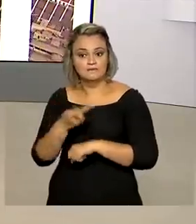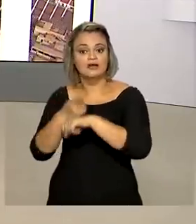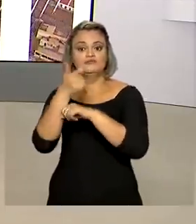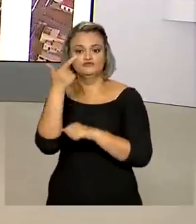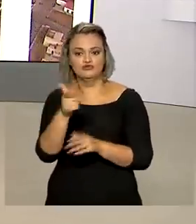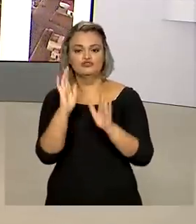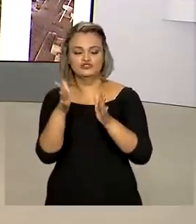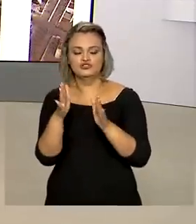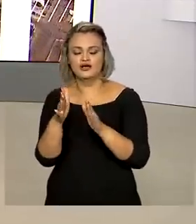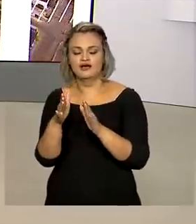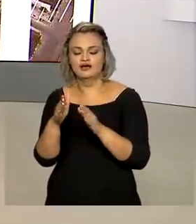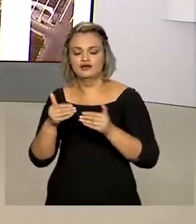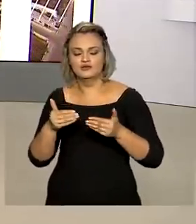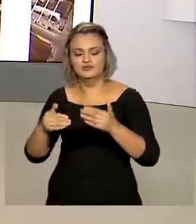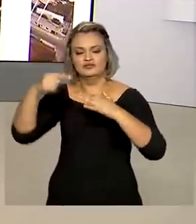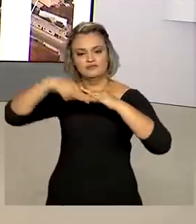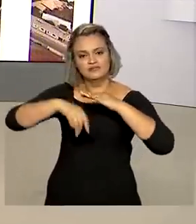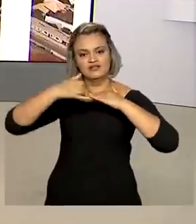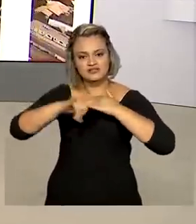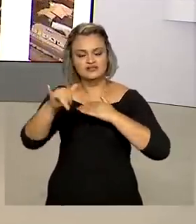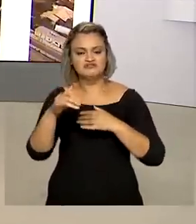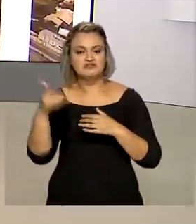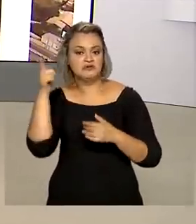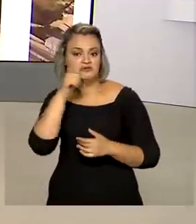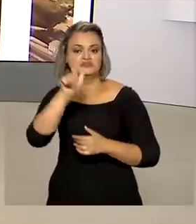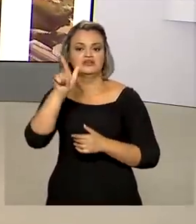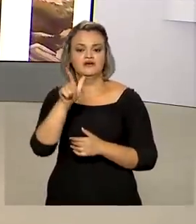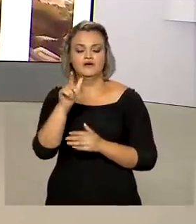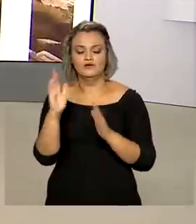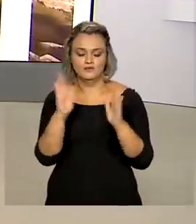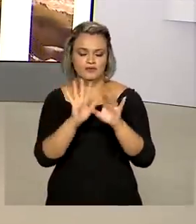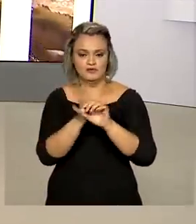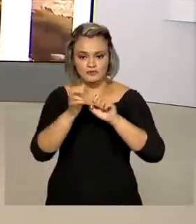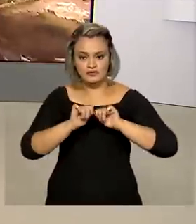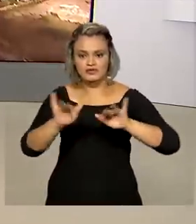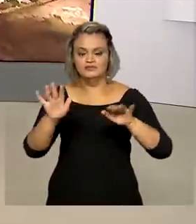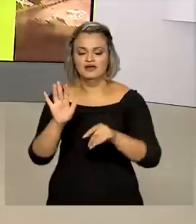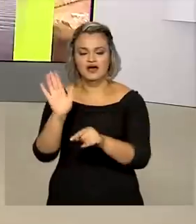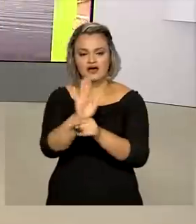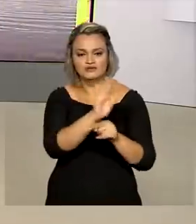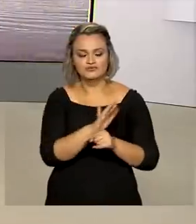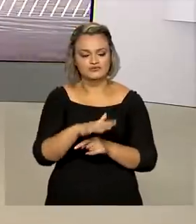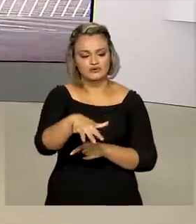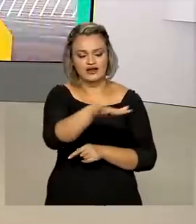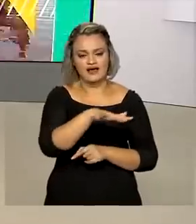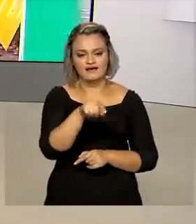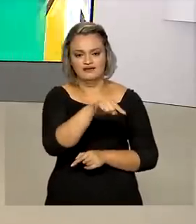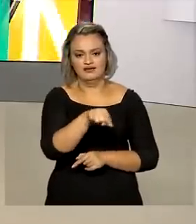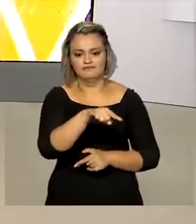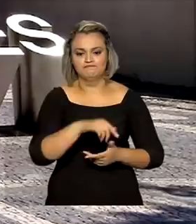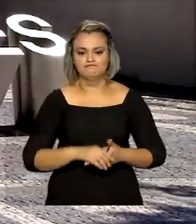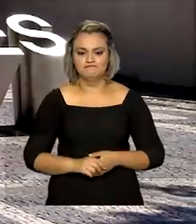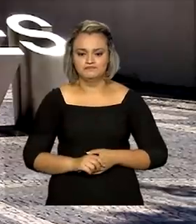Ministério de Minas e Energia, que garantiu, durante a pandemia, benefícios às distribuidoras e aos consumidores.